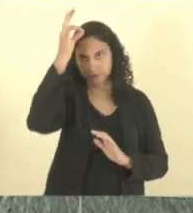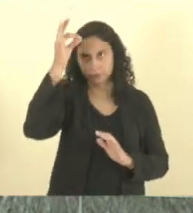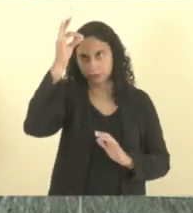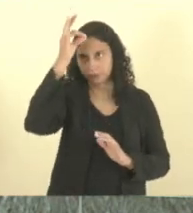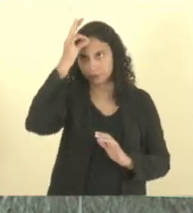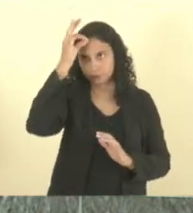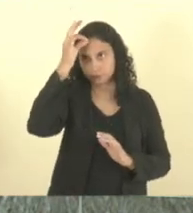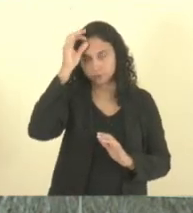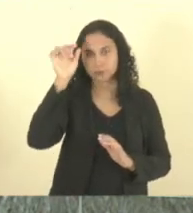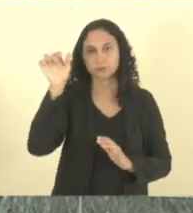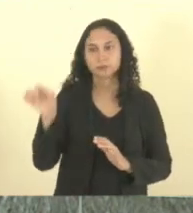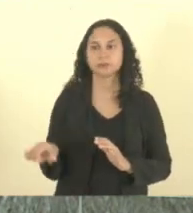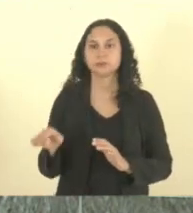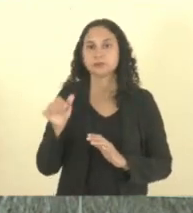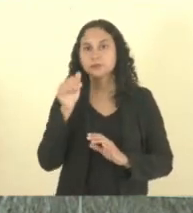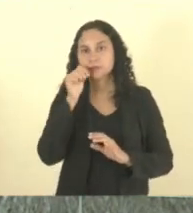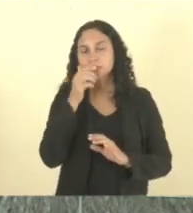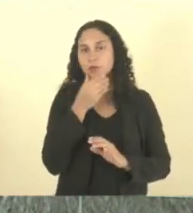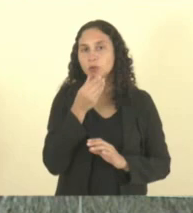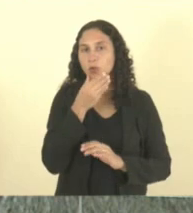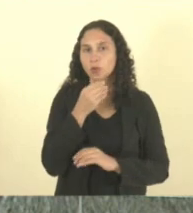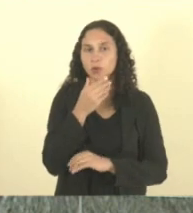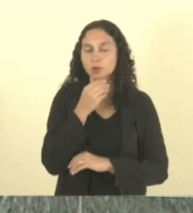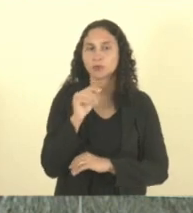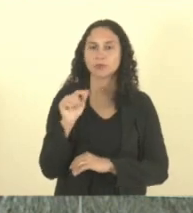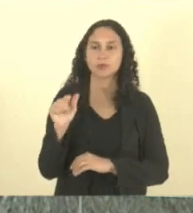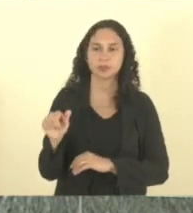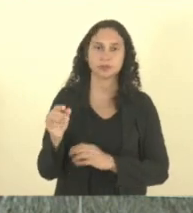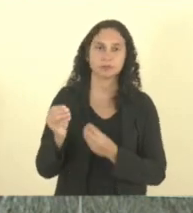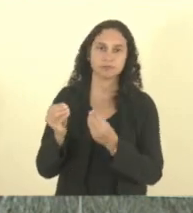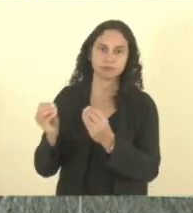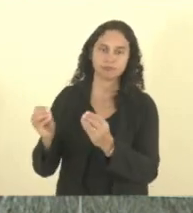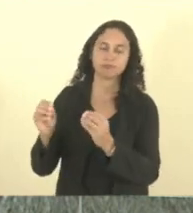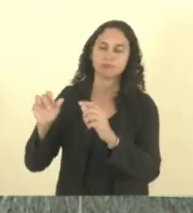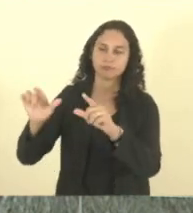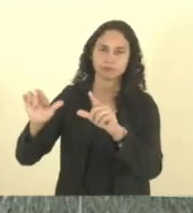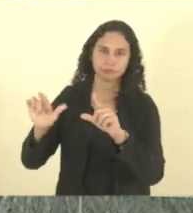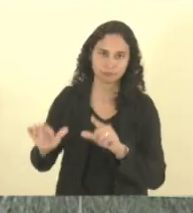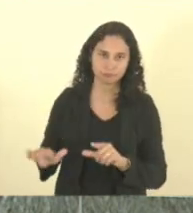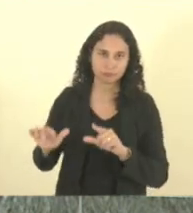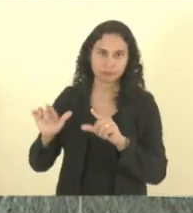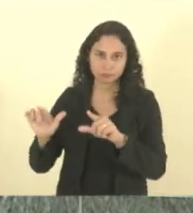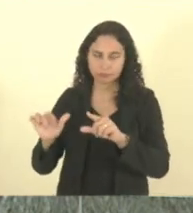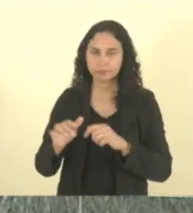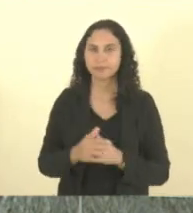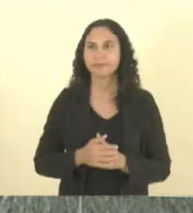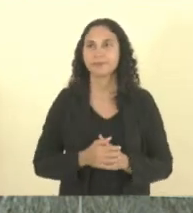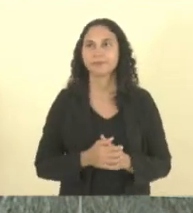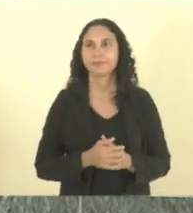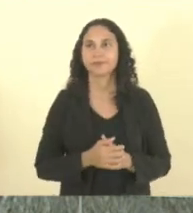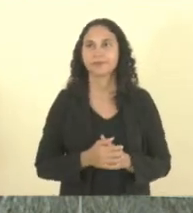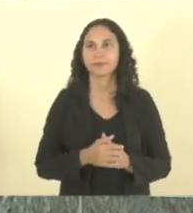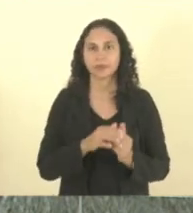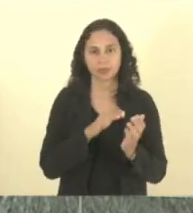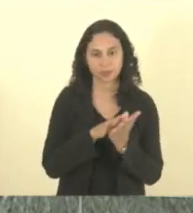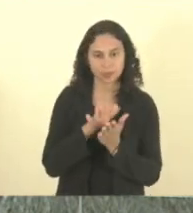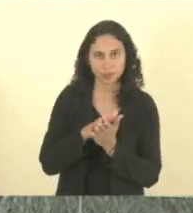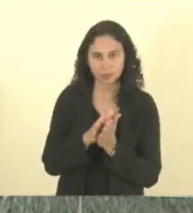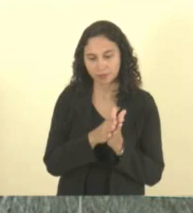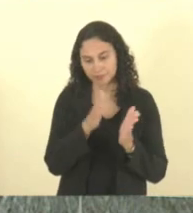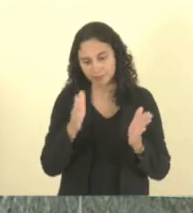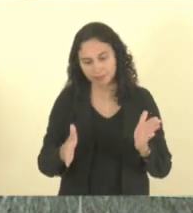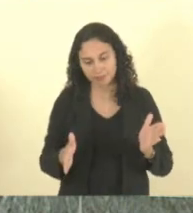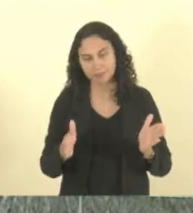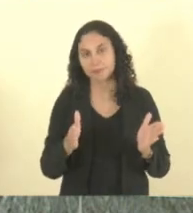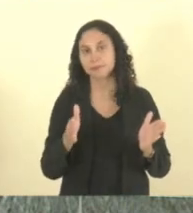Ferreira dos Santos. Eu estou avocando matéria para a relatoria. Não tivemos proposições sobrestadas no período, também